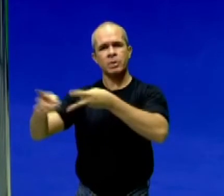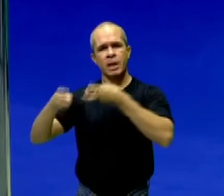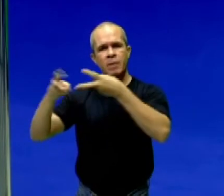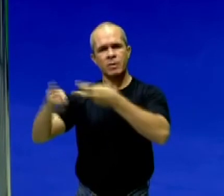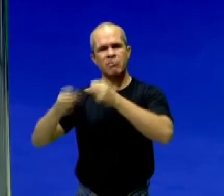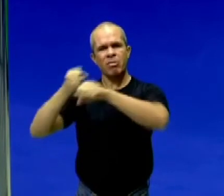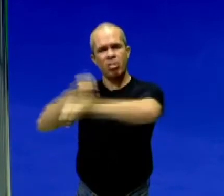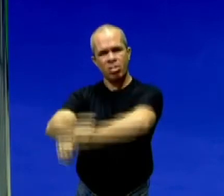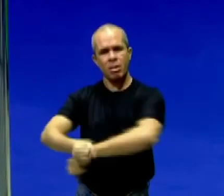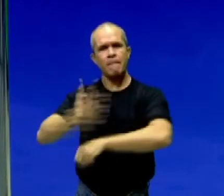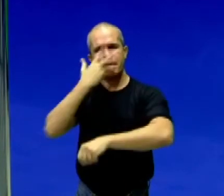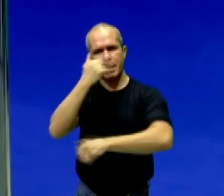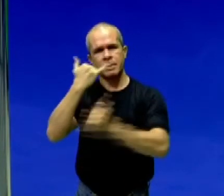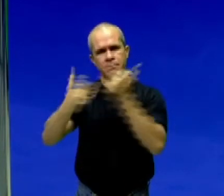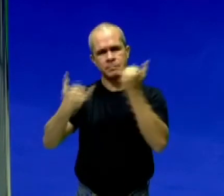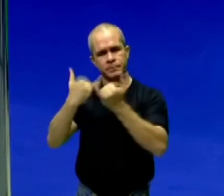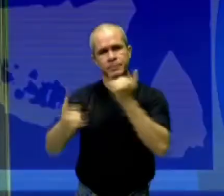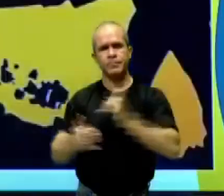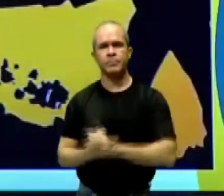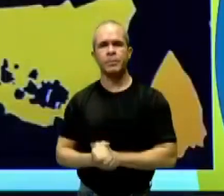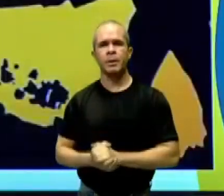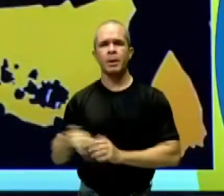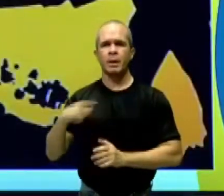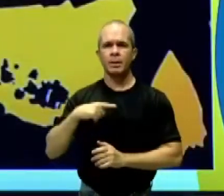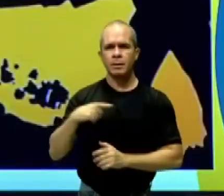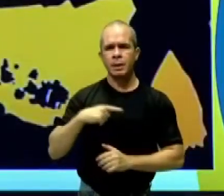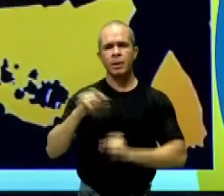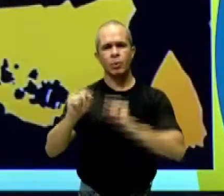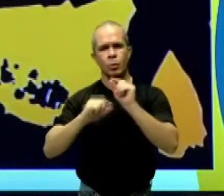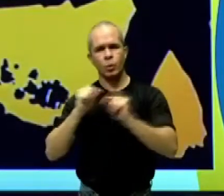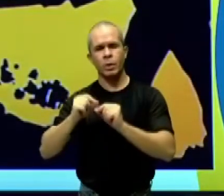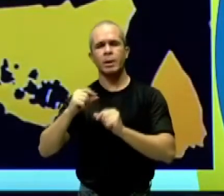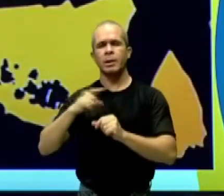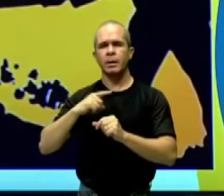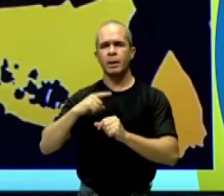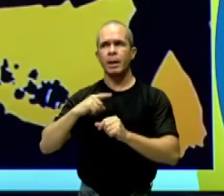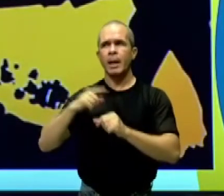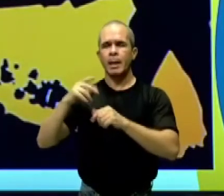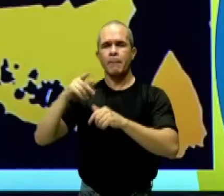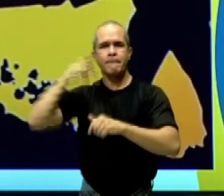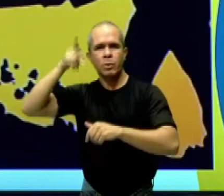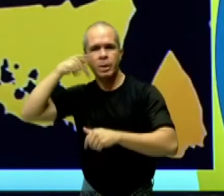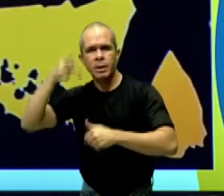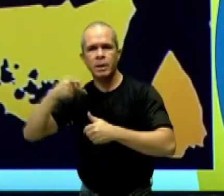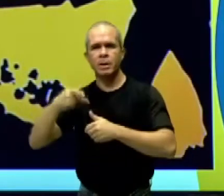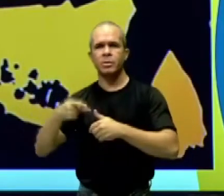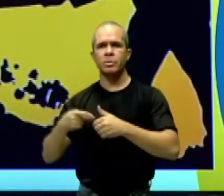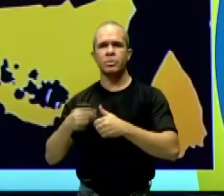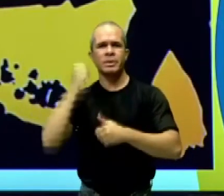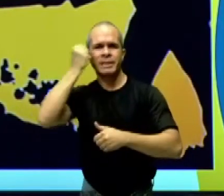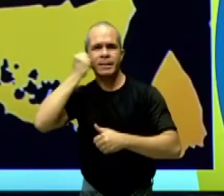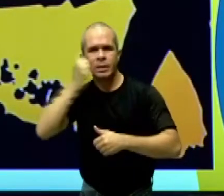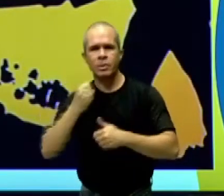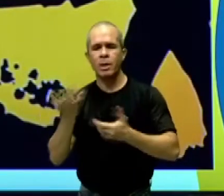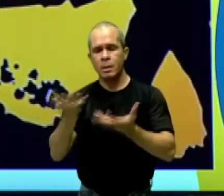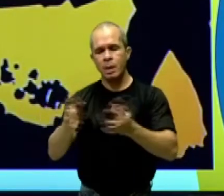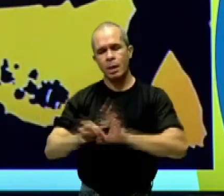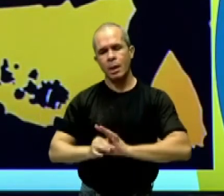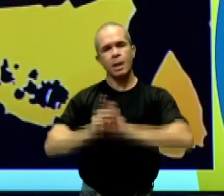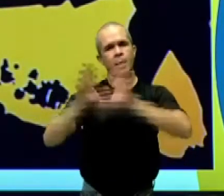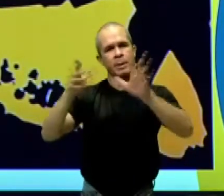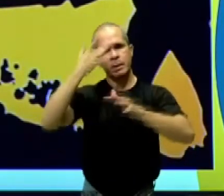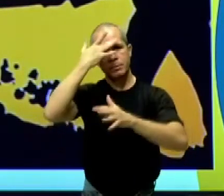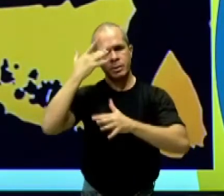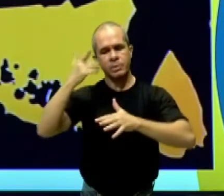escravidão. Ou seja, os senados, políticos, trabalham em favor de libertar essas pessoas que